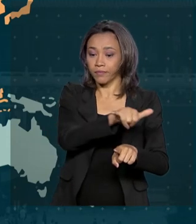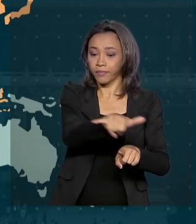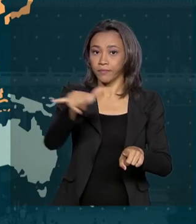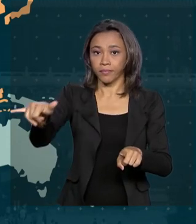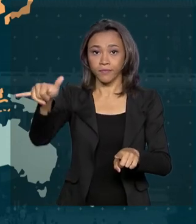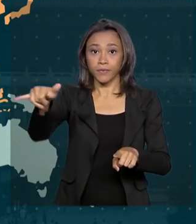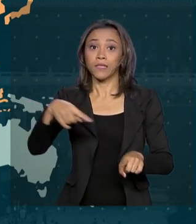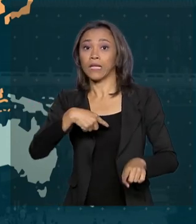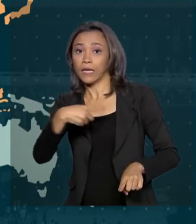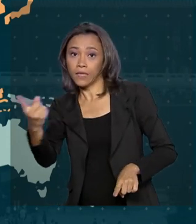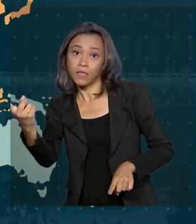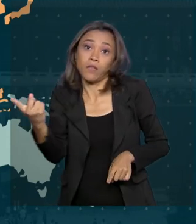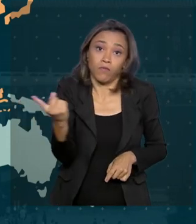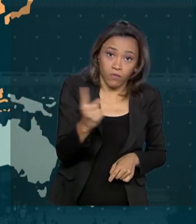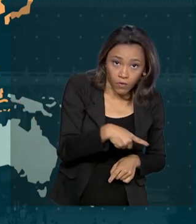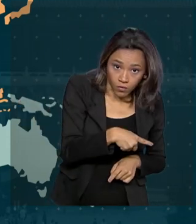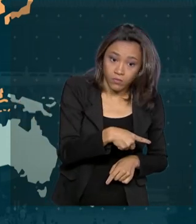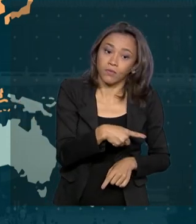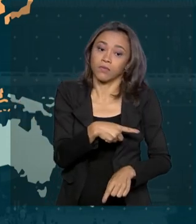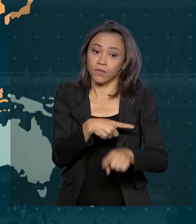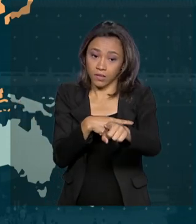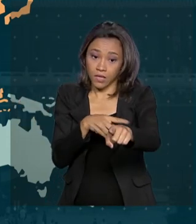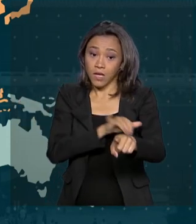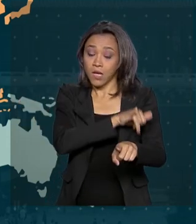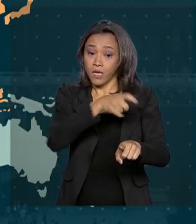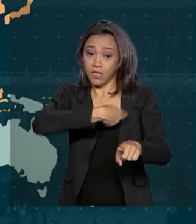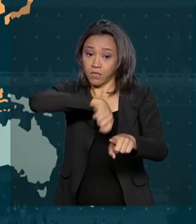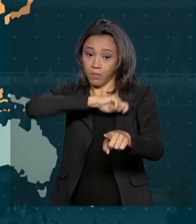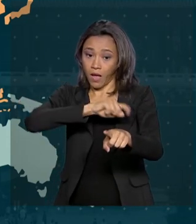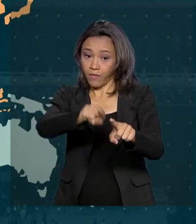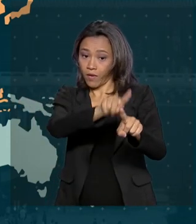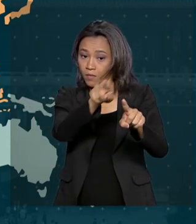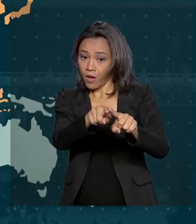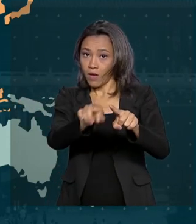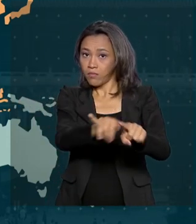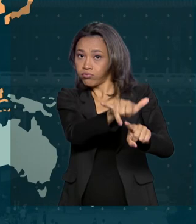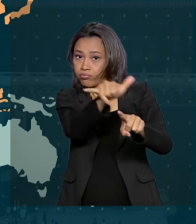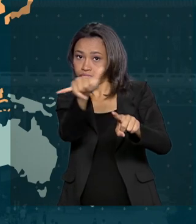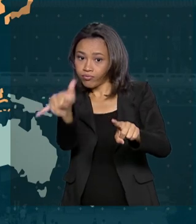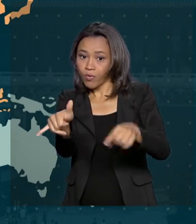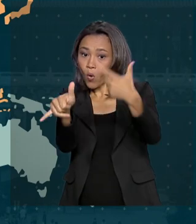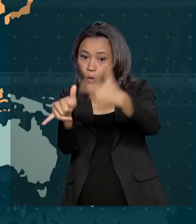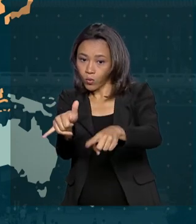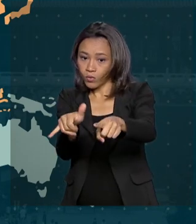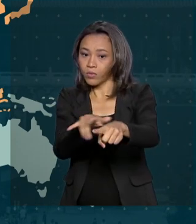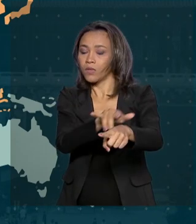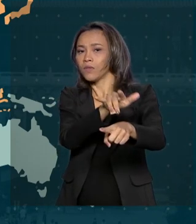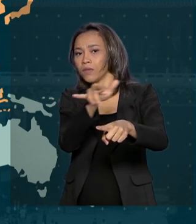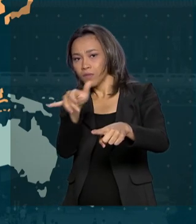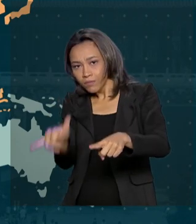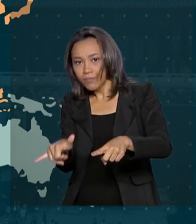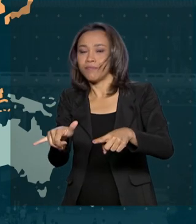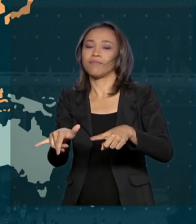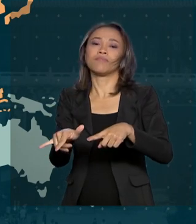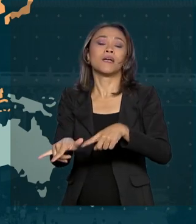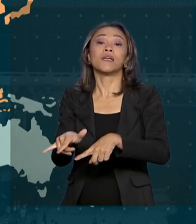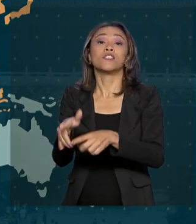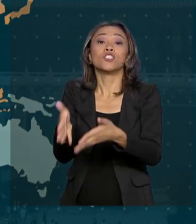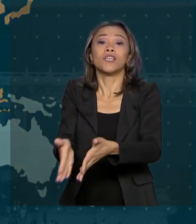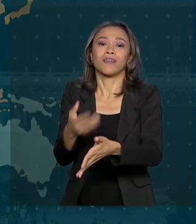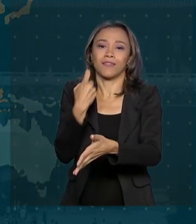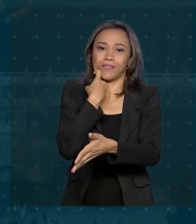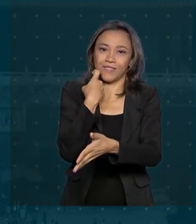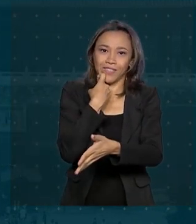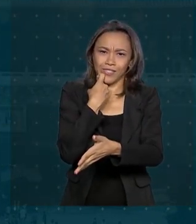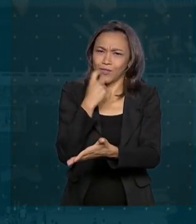na ida e na volta. Las Palmas, na Espanha. Varsóvia, na Polônia. Em Uruqui, na China. Os aviões chegam na sexta-feira